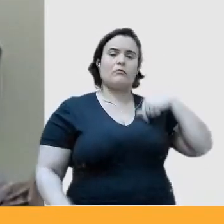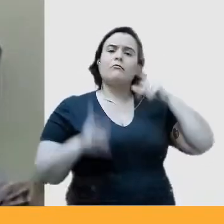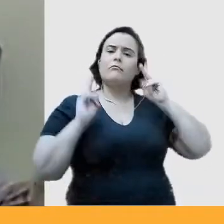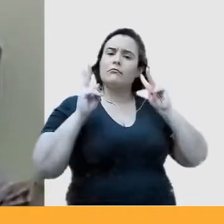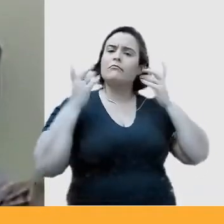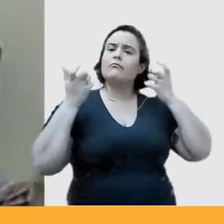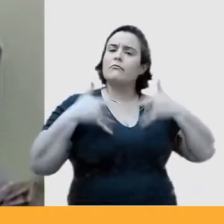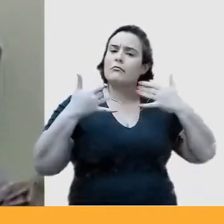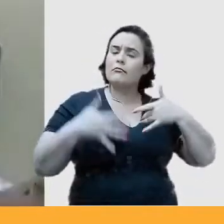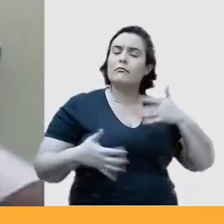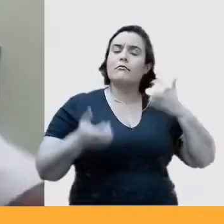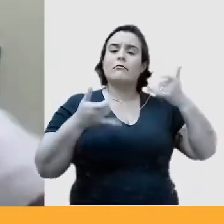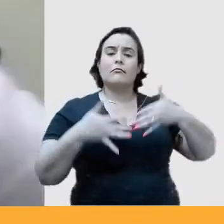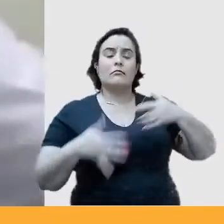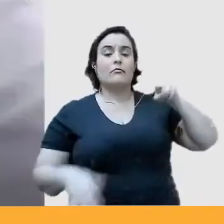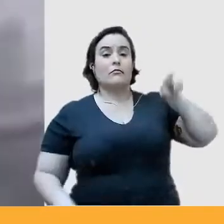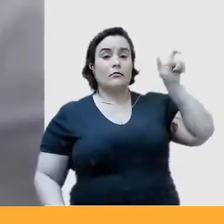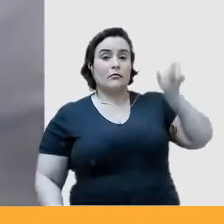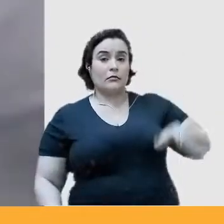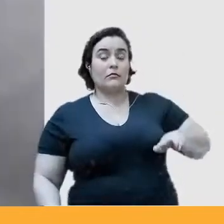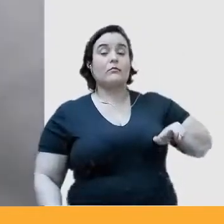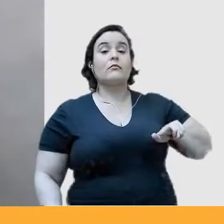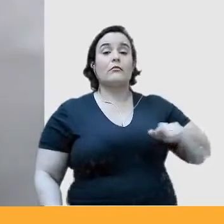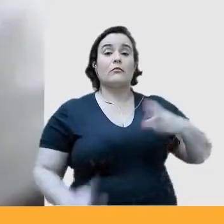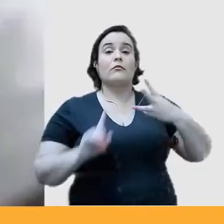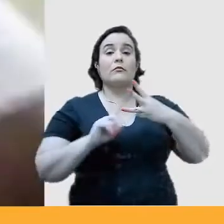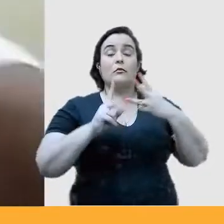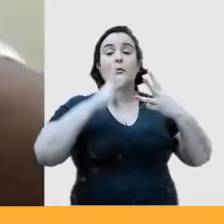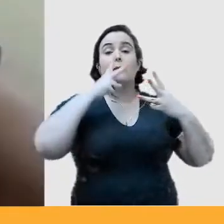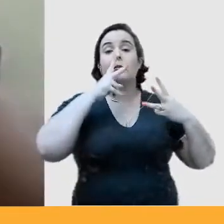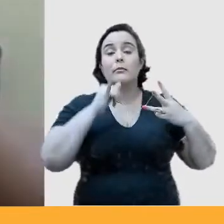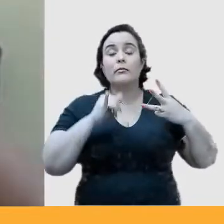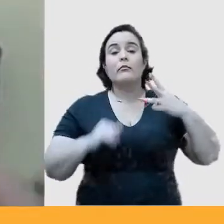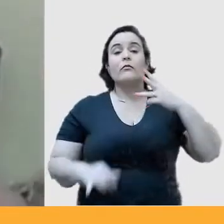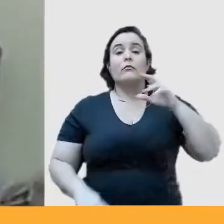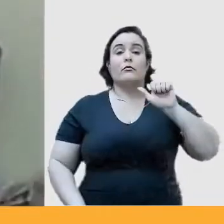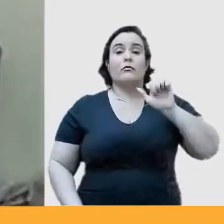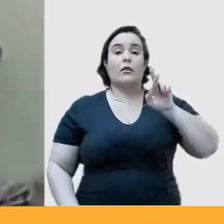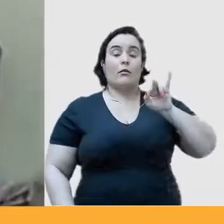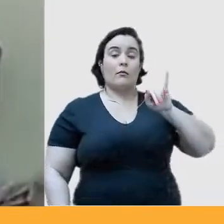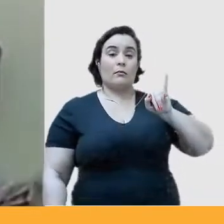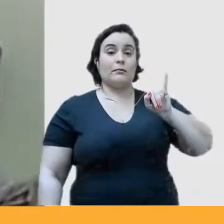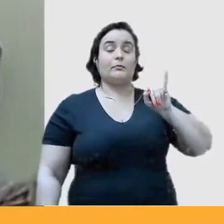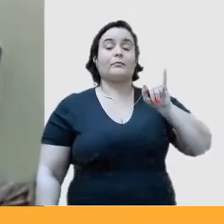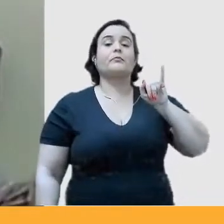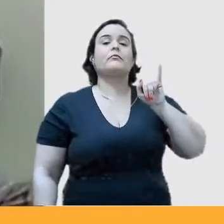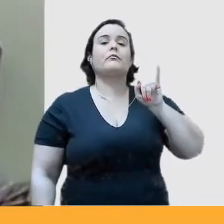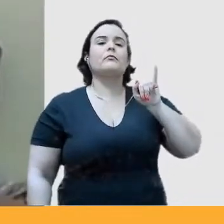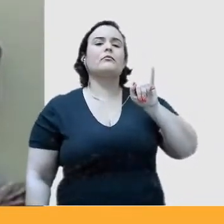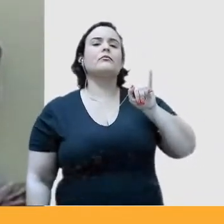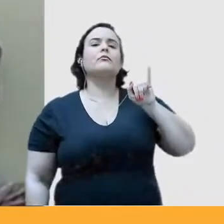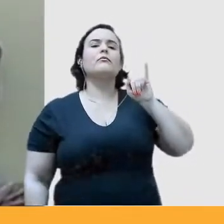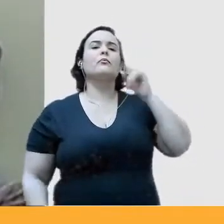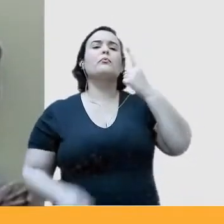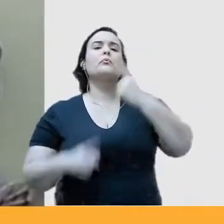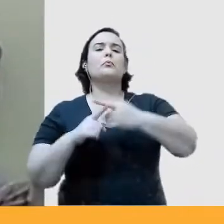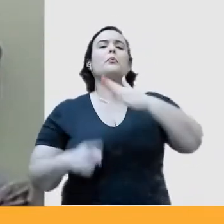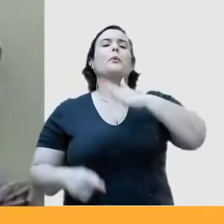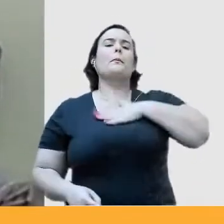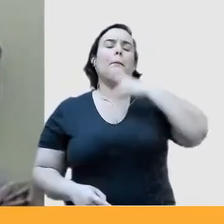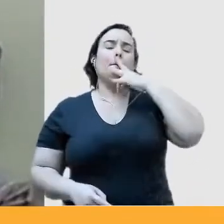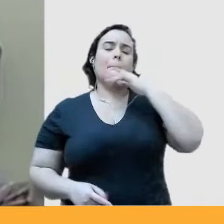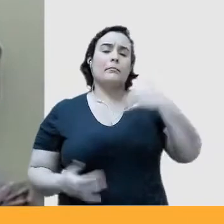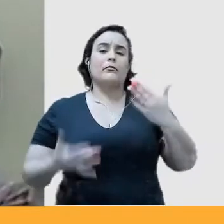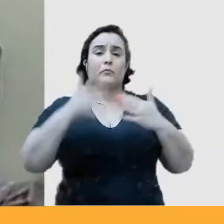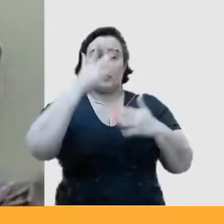essas coisas. E depois meu pai, Ari Bartolomeu de Almeida, por que meu pai? Então, essas pessoas estão